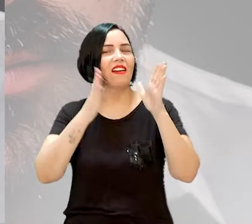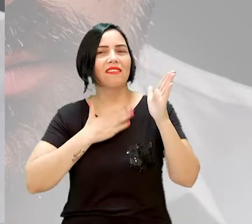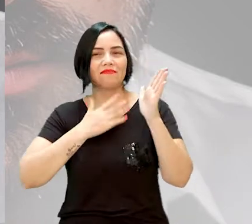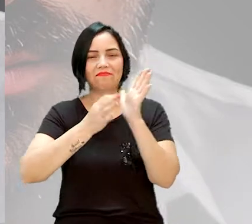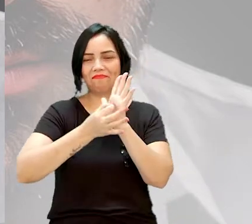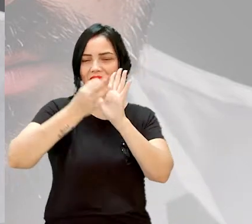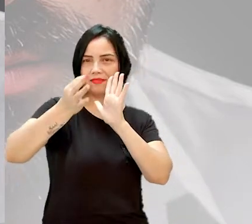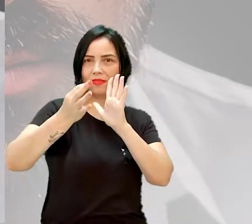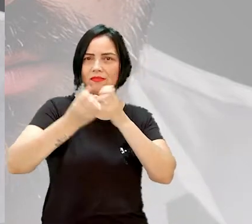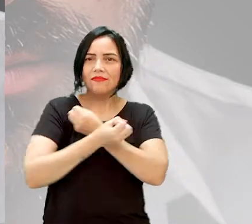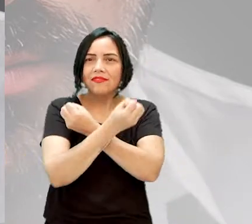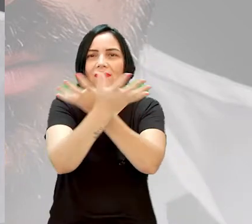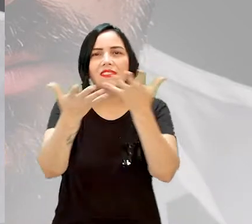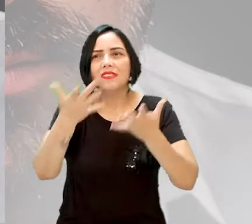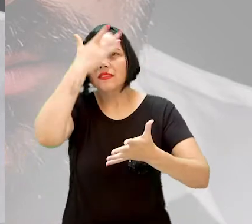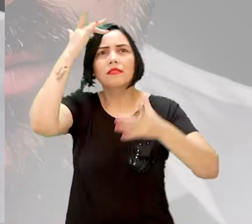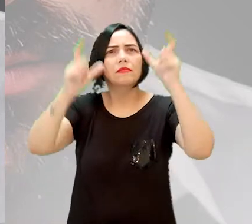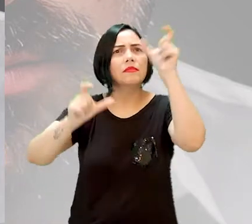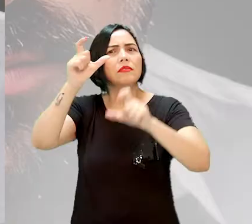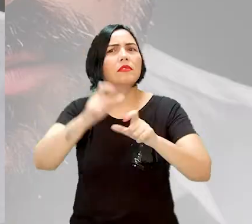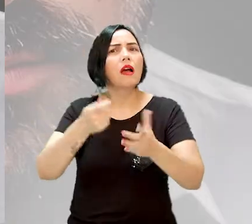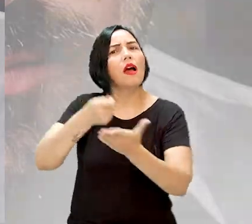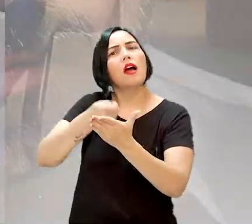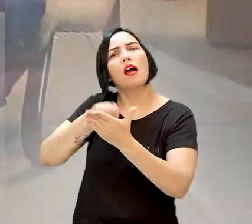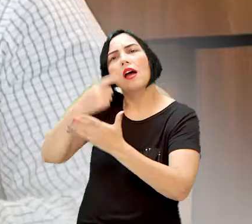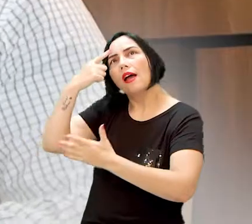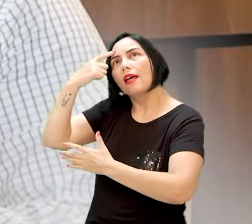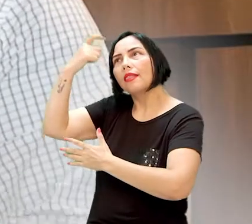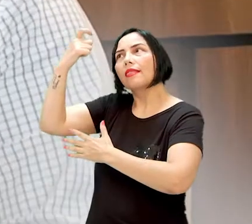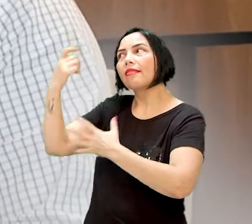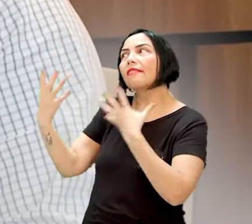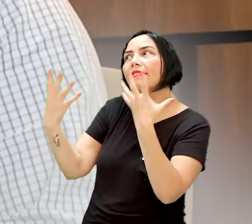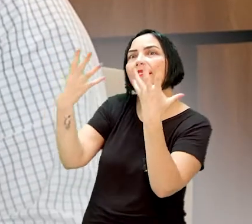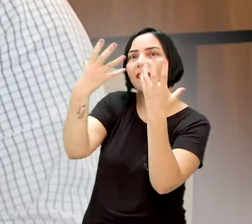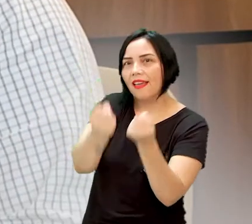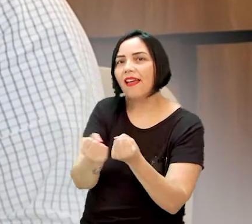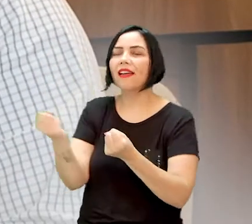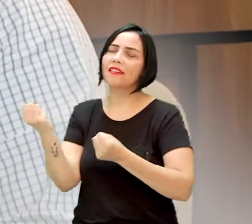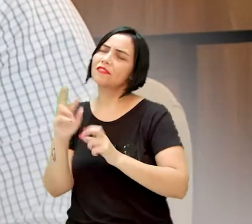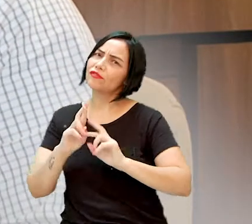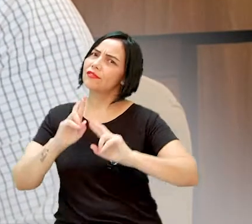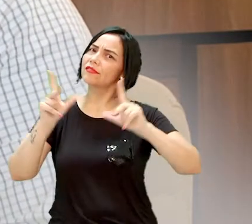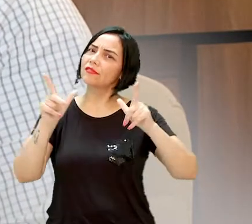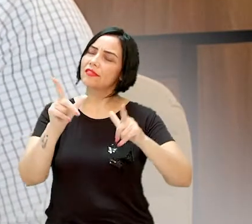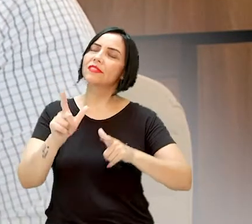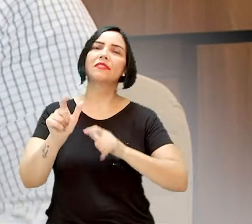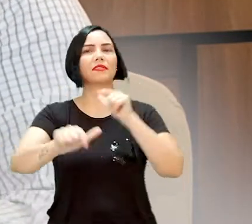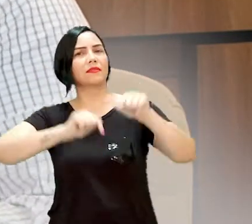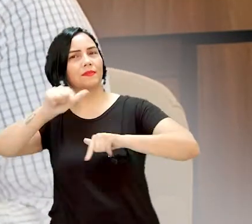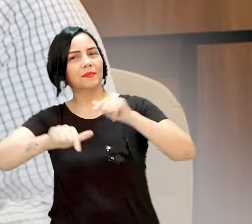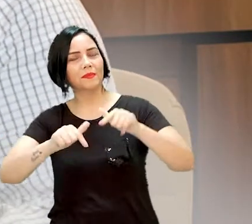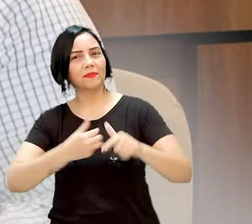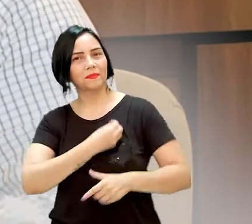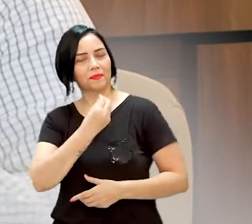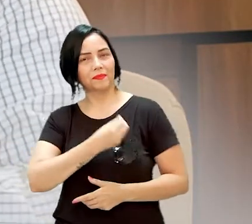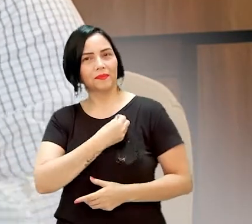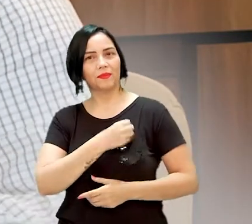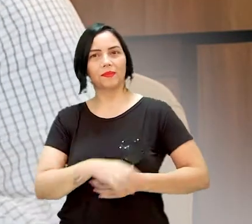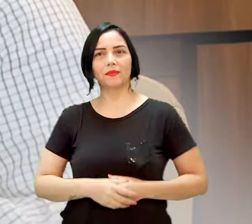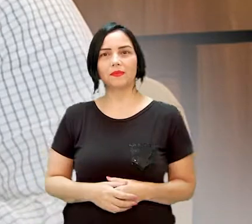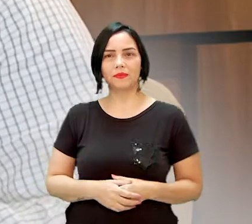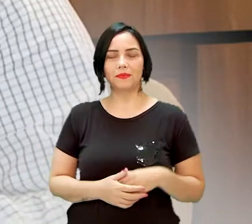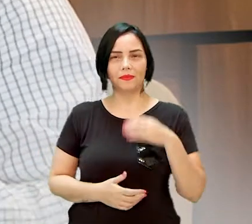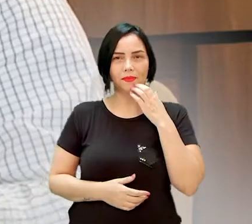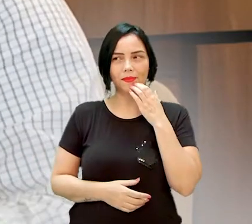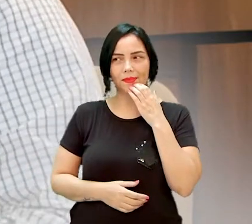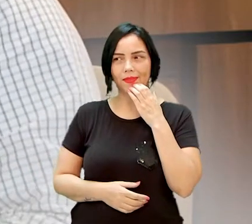E as pessoas que nos assistem compraram essa ideia. Viram que, realmente, nós somos um diferencial naquilo que fazemos. Nós, realmente, tiramos as coisas